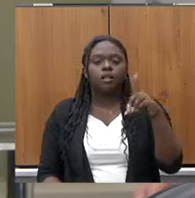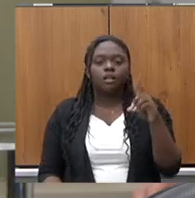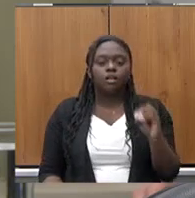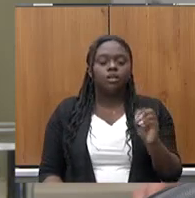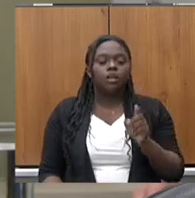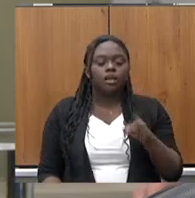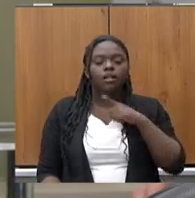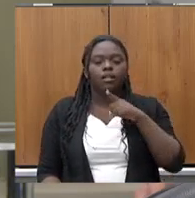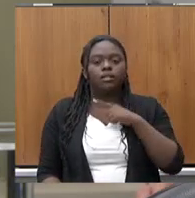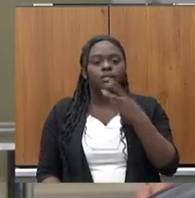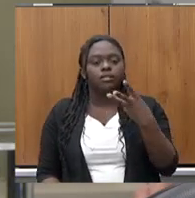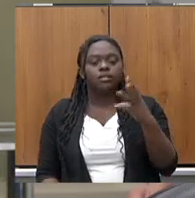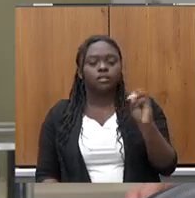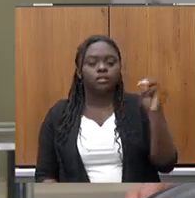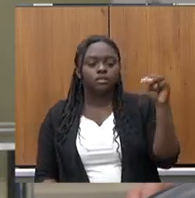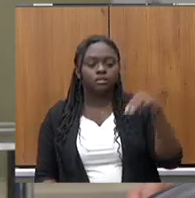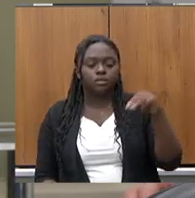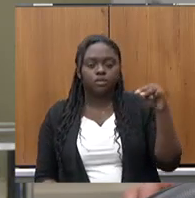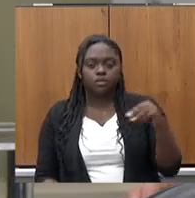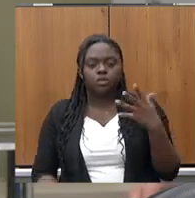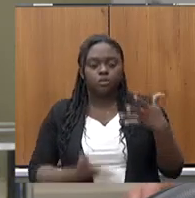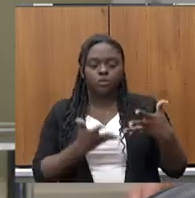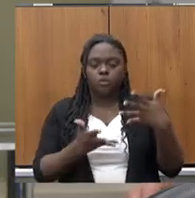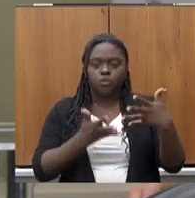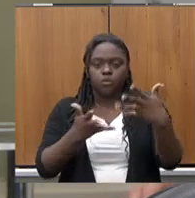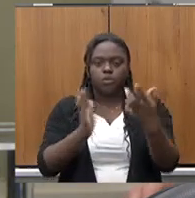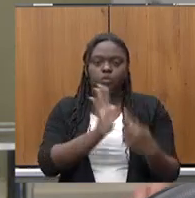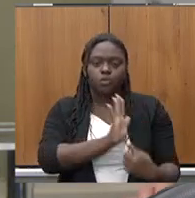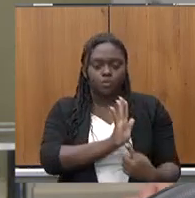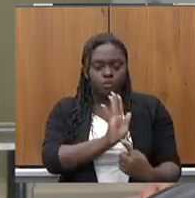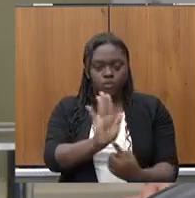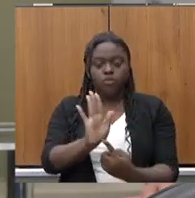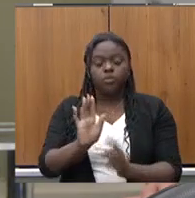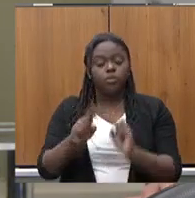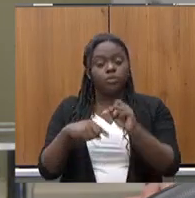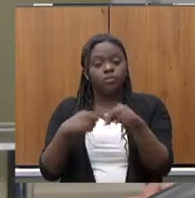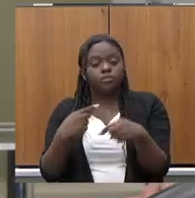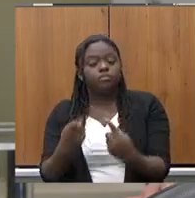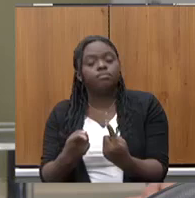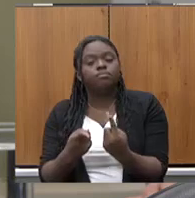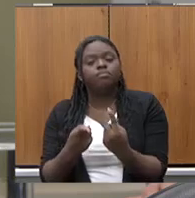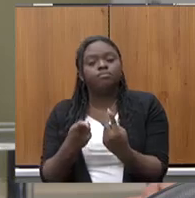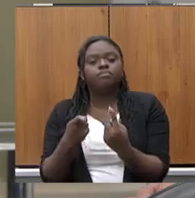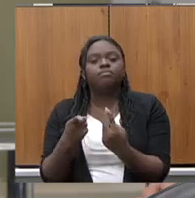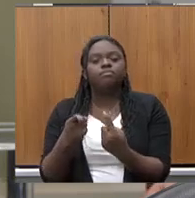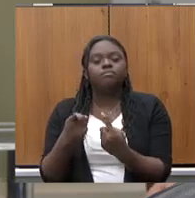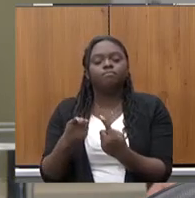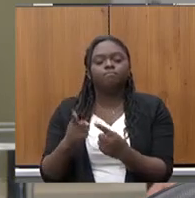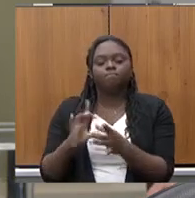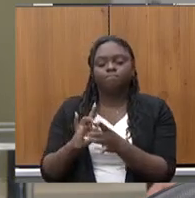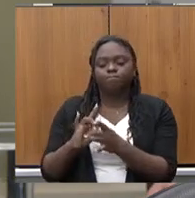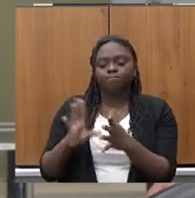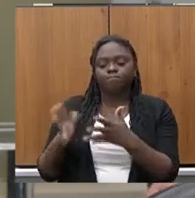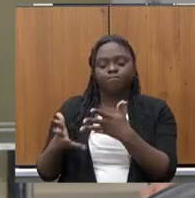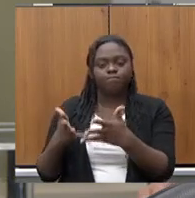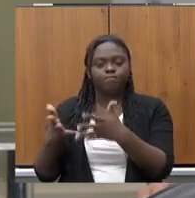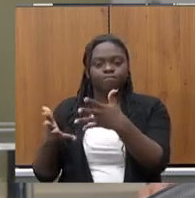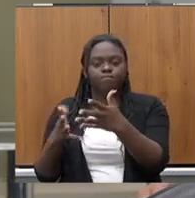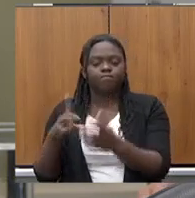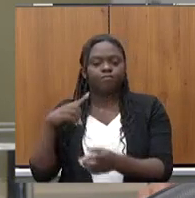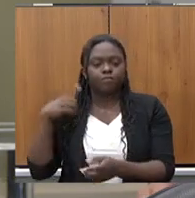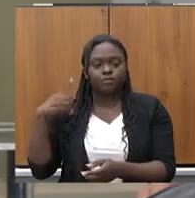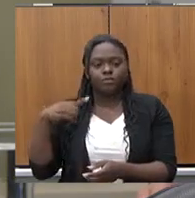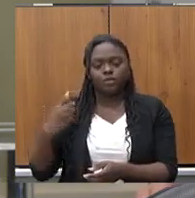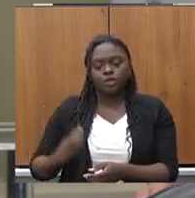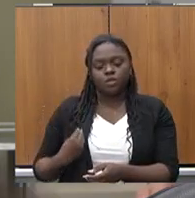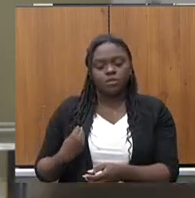disporá de até 30 minutos para a sua exposição. Na sequência, será concedida a palavra à deputada